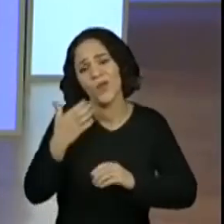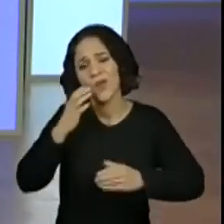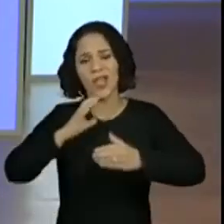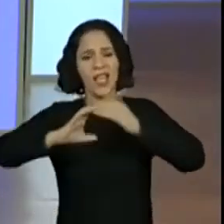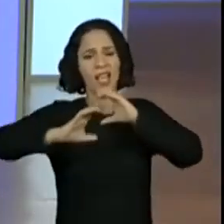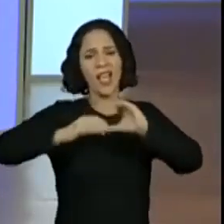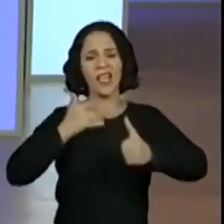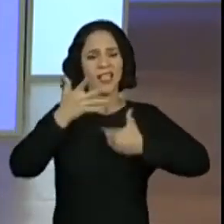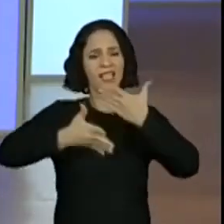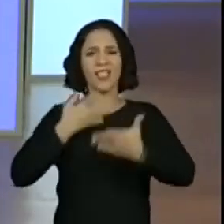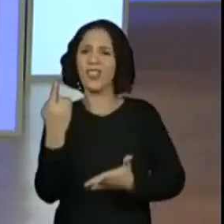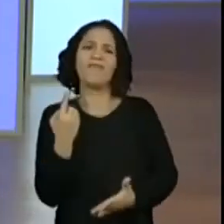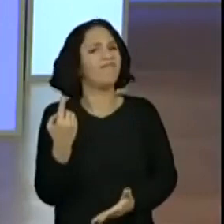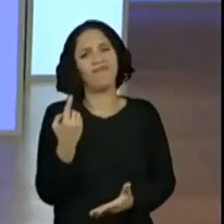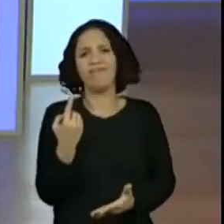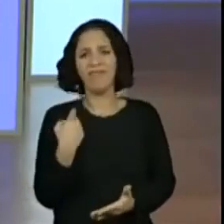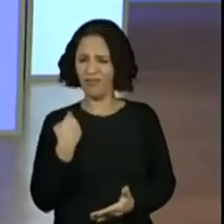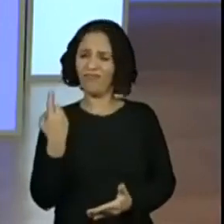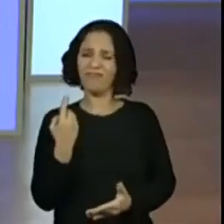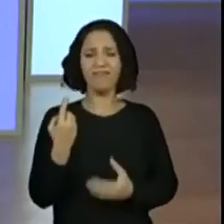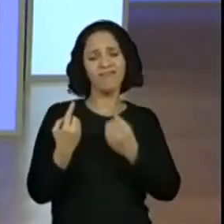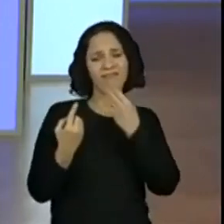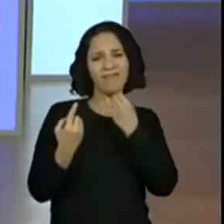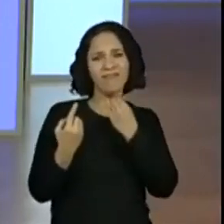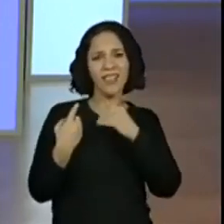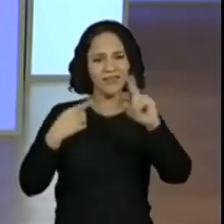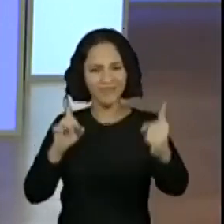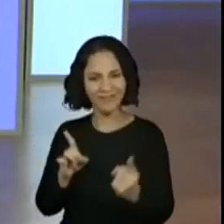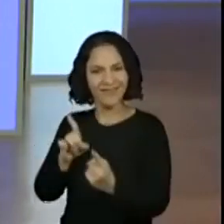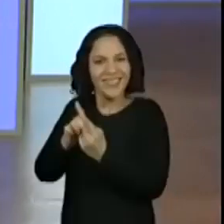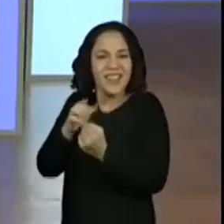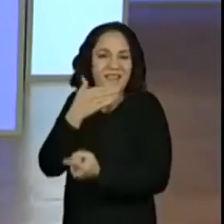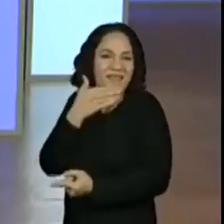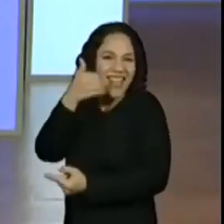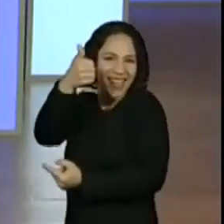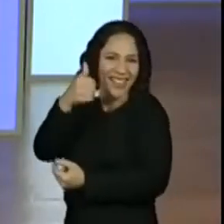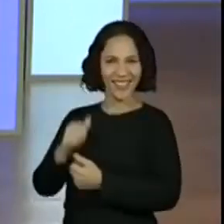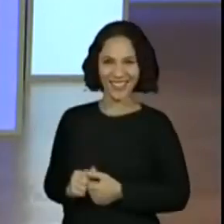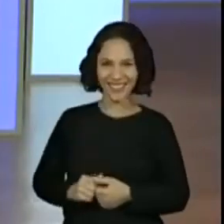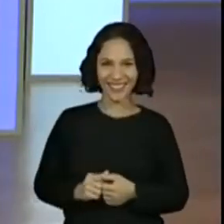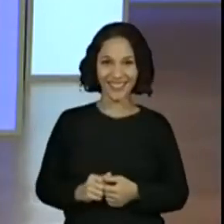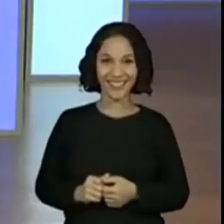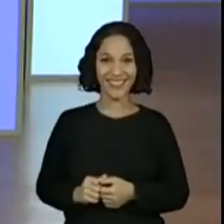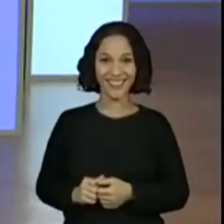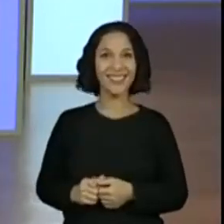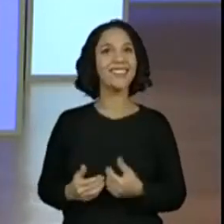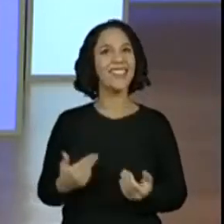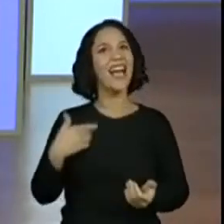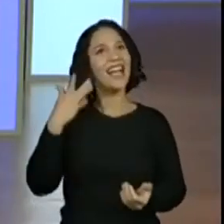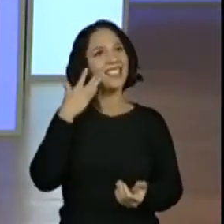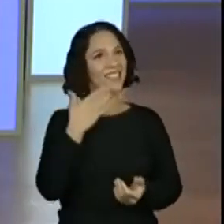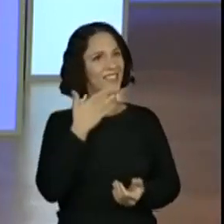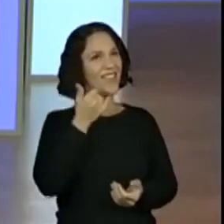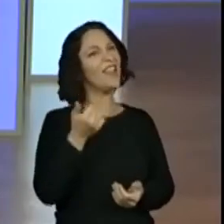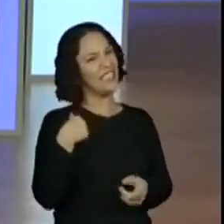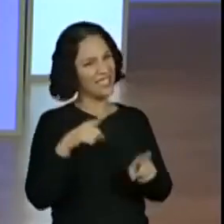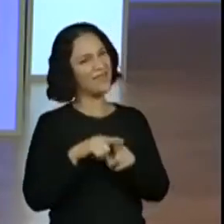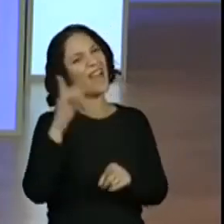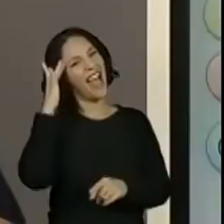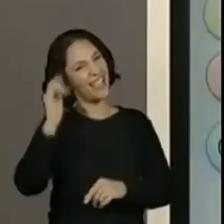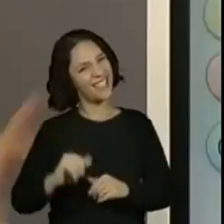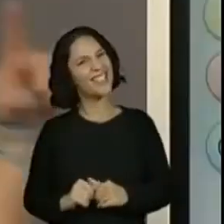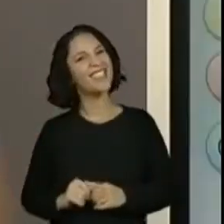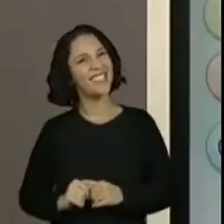eu não posso cantar só. Eu sozinho canto bem, com você canto melhor. Acho que a gente cantou melhor assim, Pronto. Eu também acho.